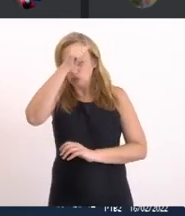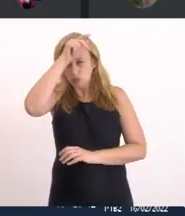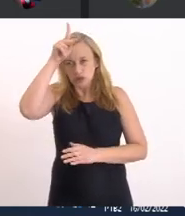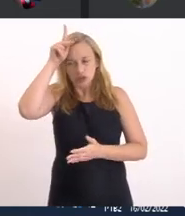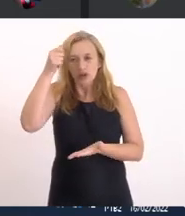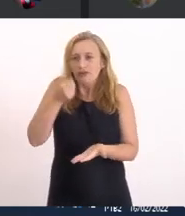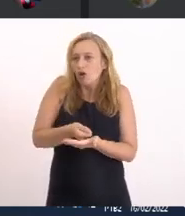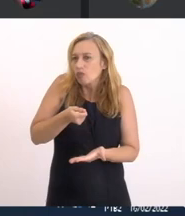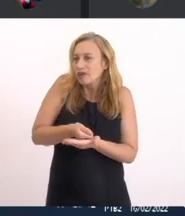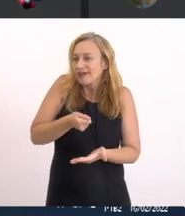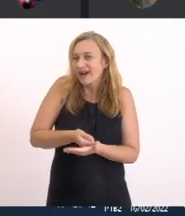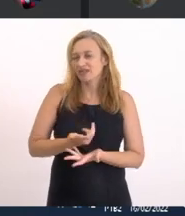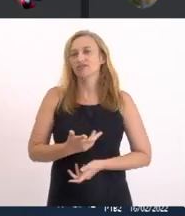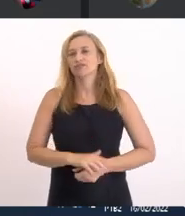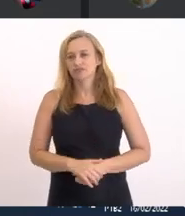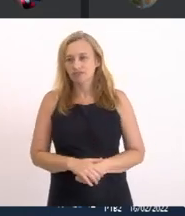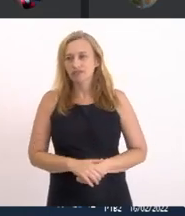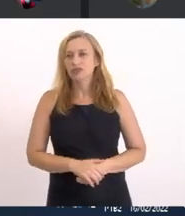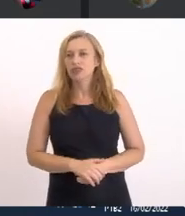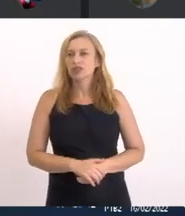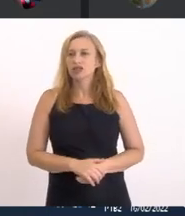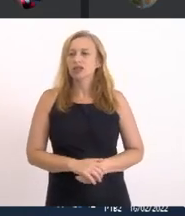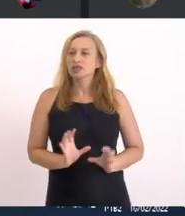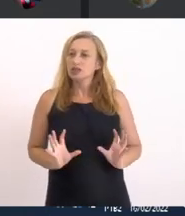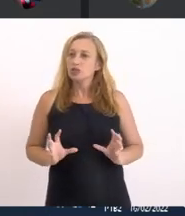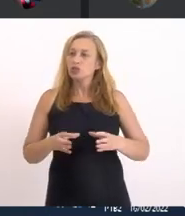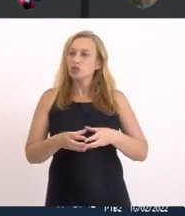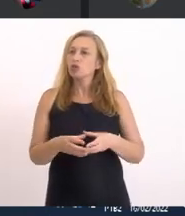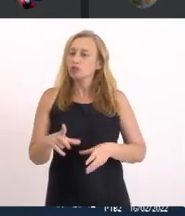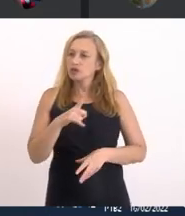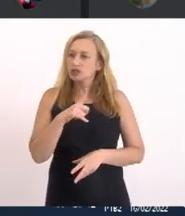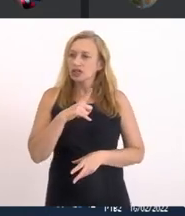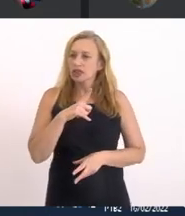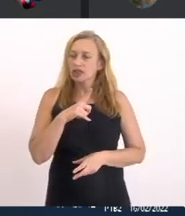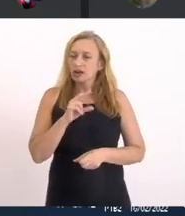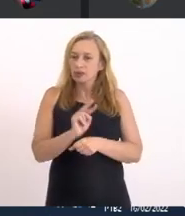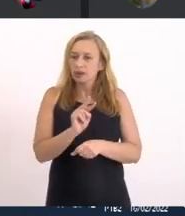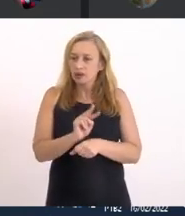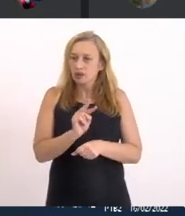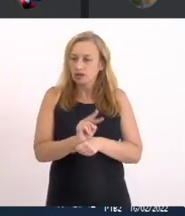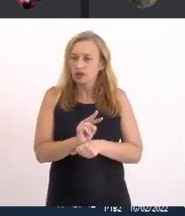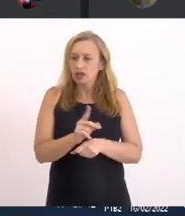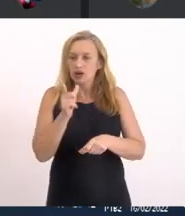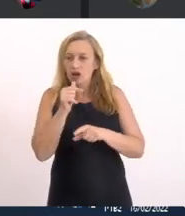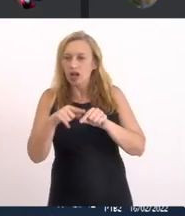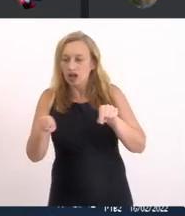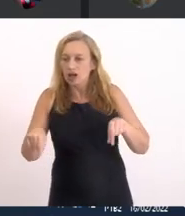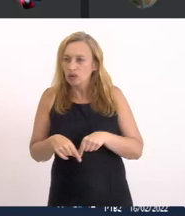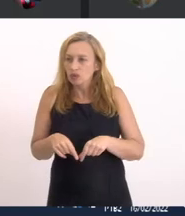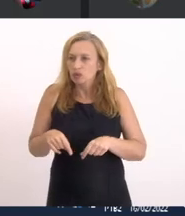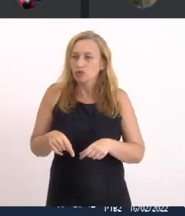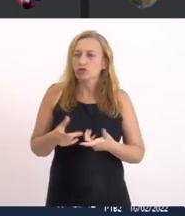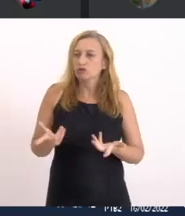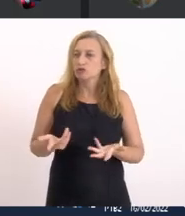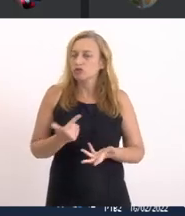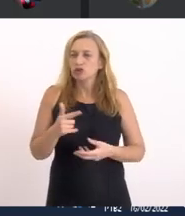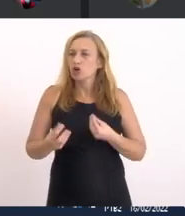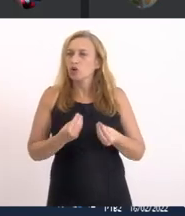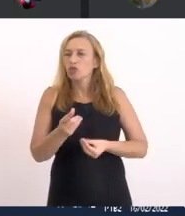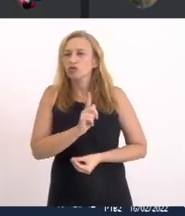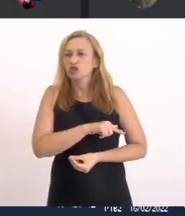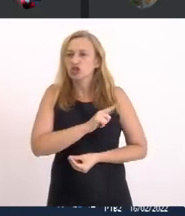faz o INEA Ele é obrigado a ter equipe Tem que ter equipe Patrulhando a lagoa Correndo Não se faz gestão ambiental